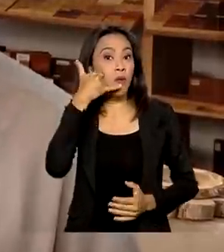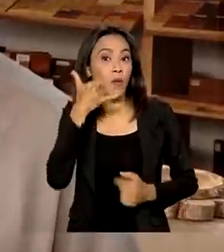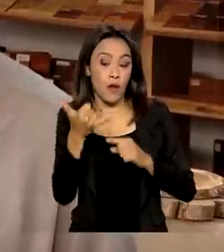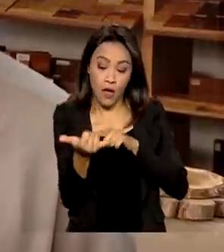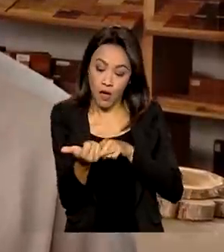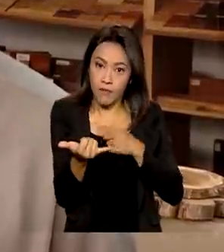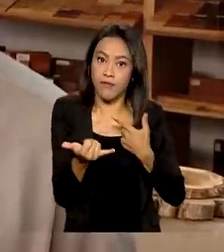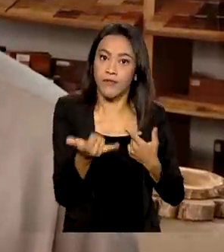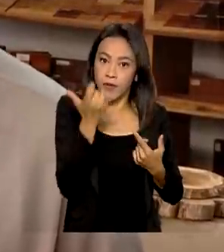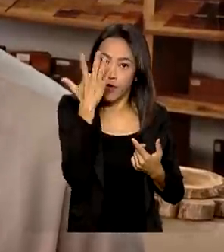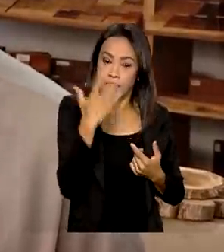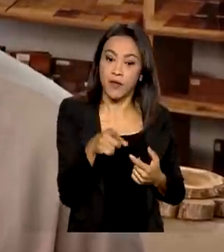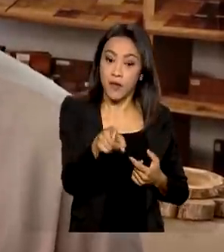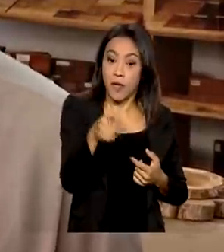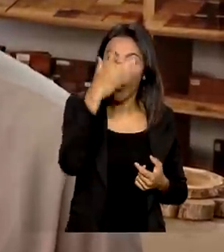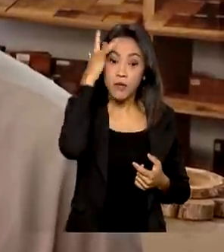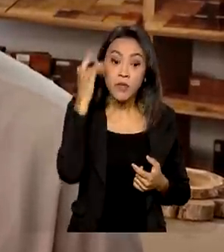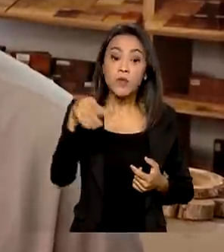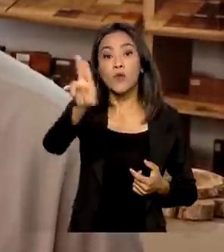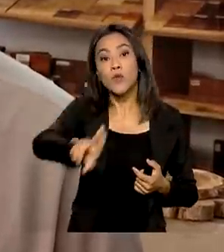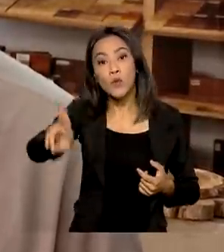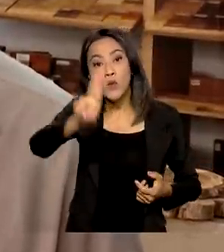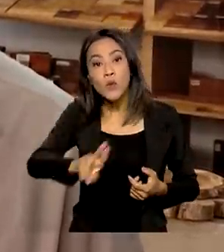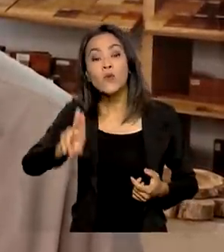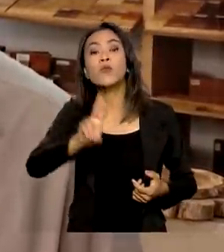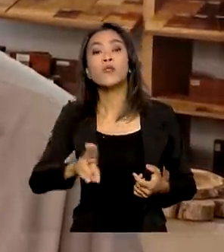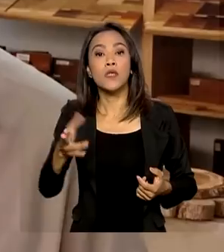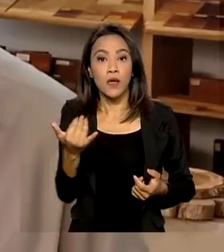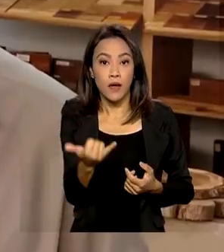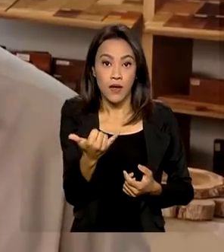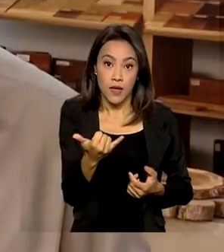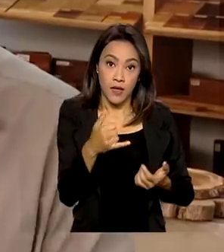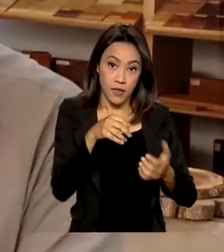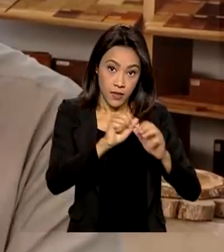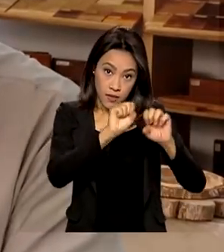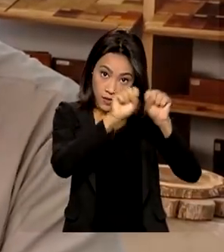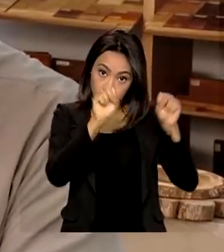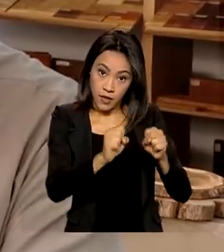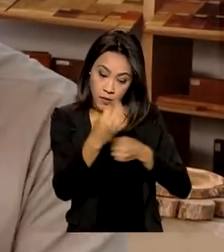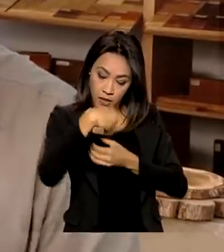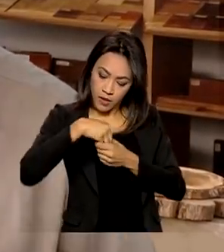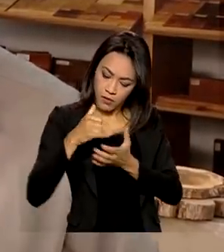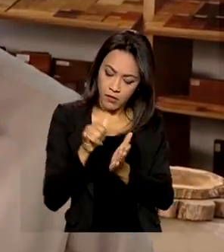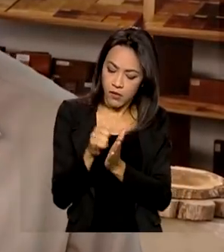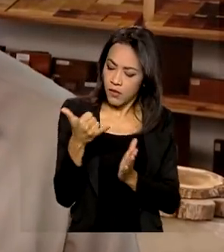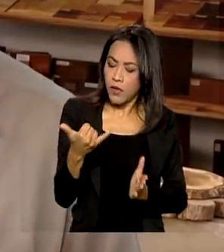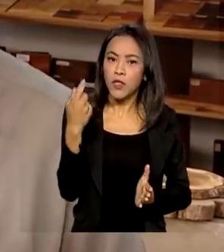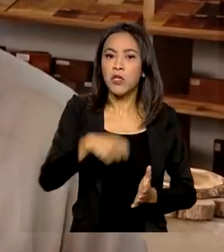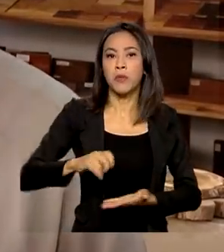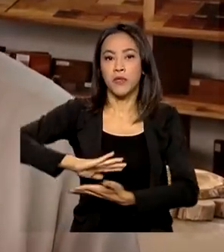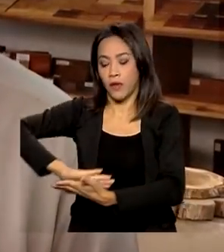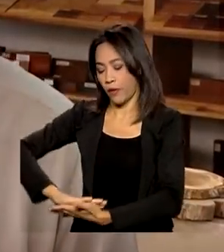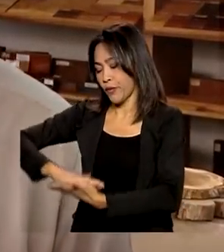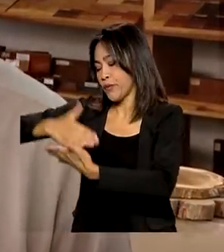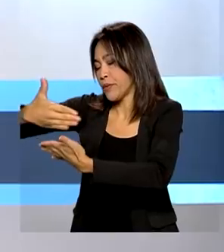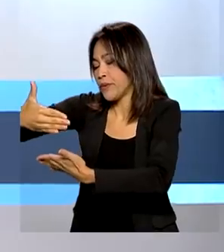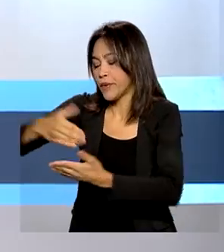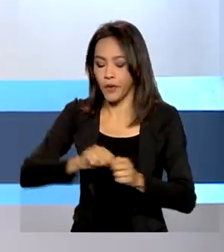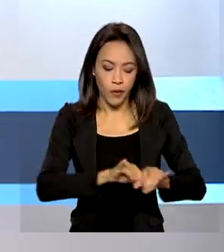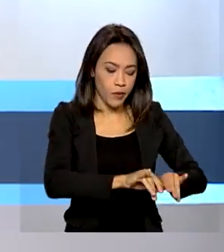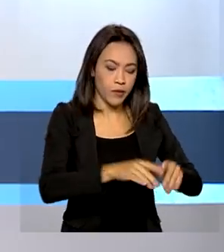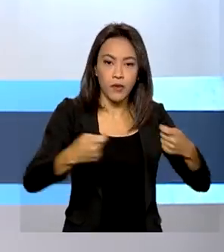tenham facilidade de uso, podendo utilizar essa chave, sem a necessidade de ter um notebook ou um computador.